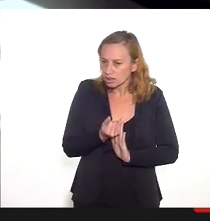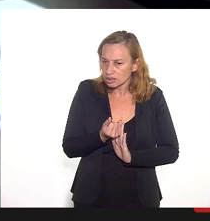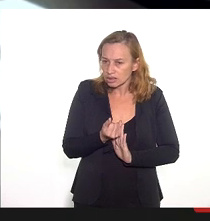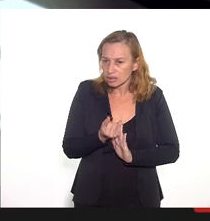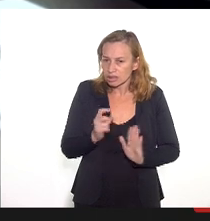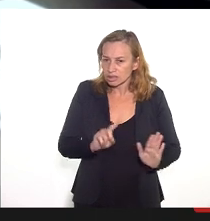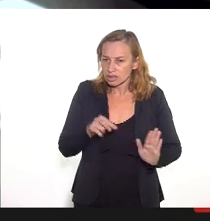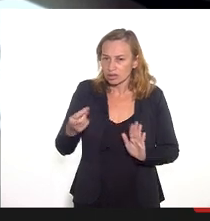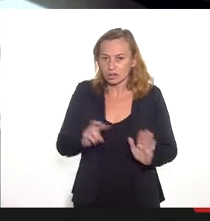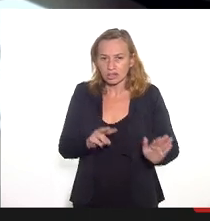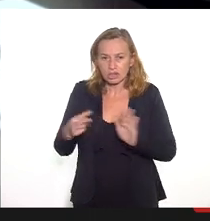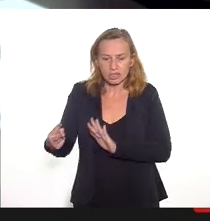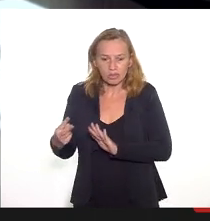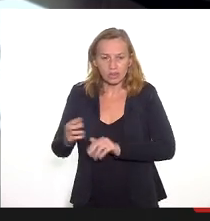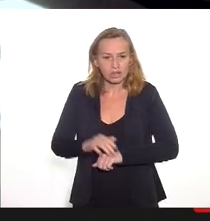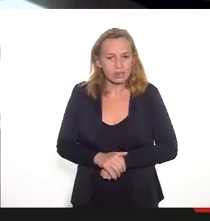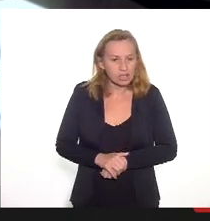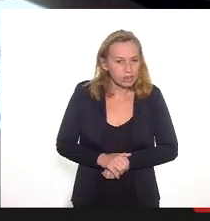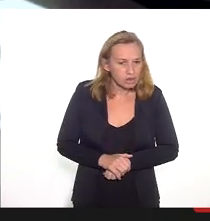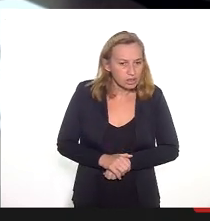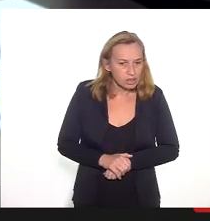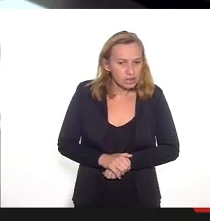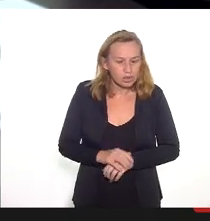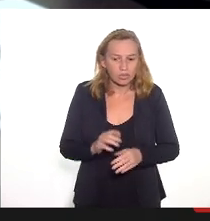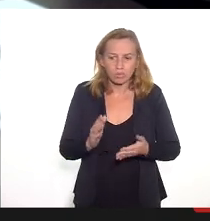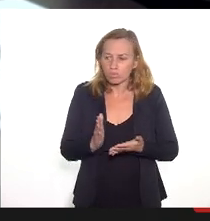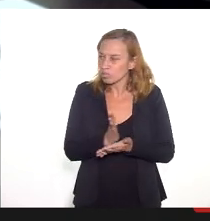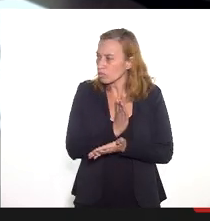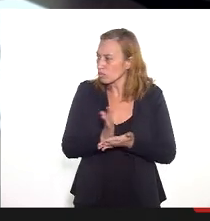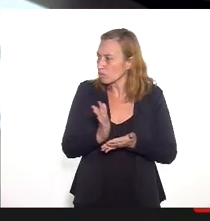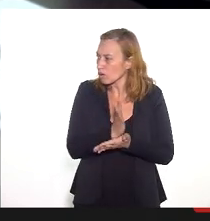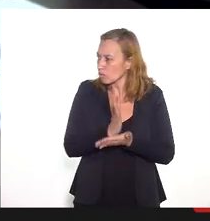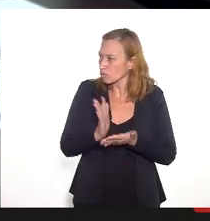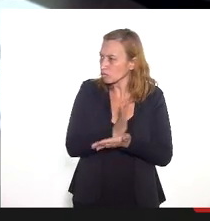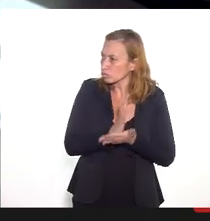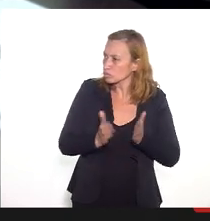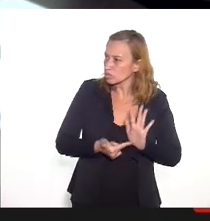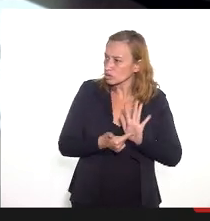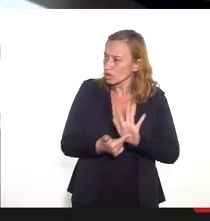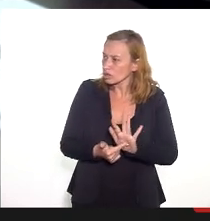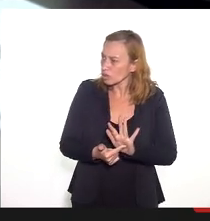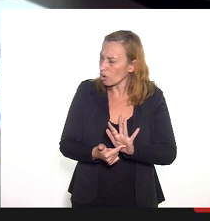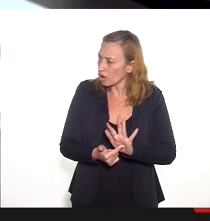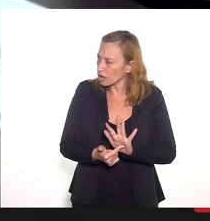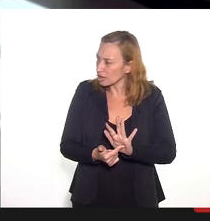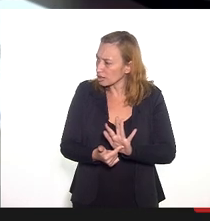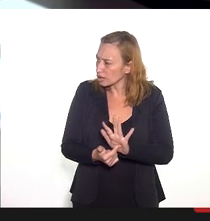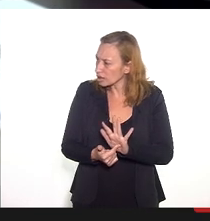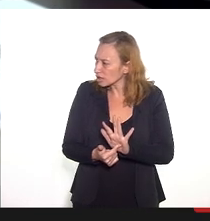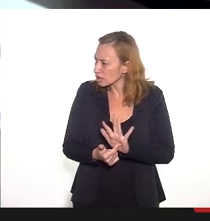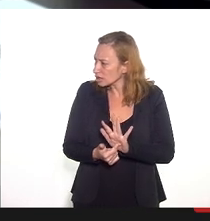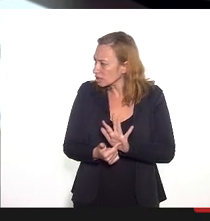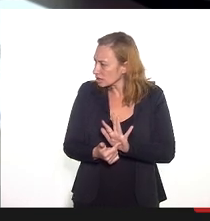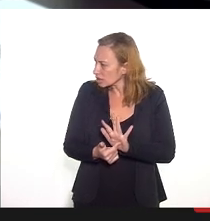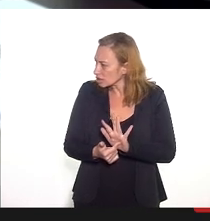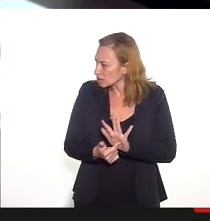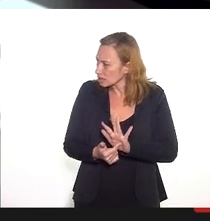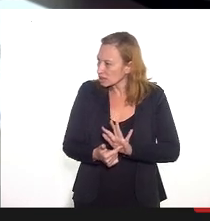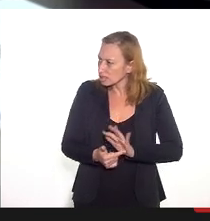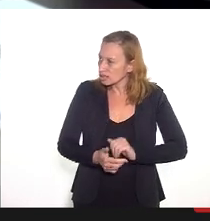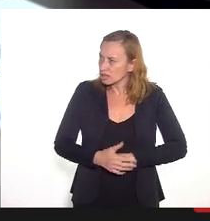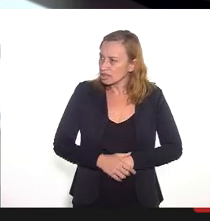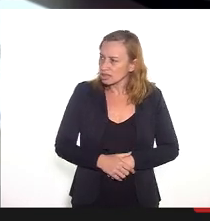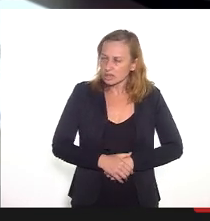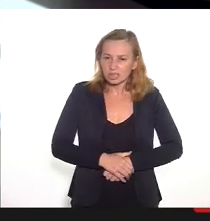vem a gente defina alguma alternativa de curto prazo, talvez um estalmane pudesse